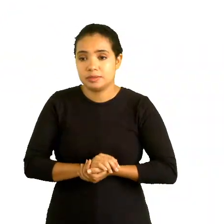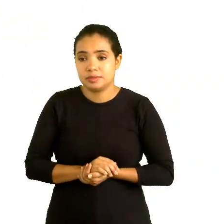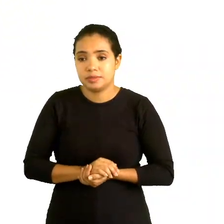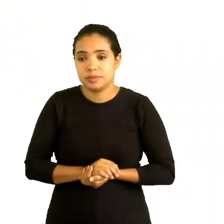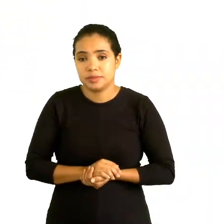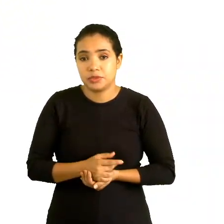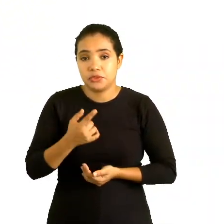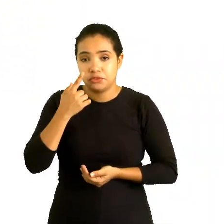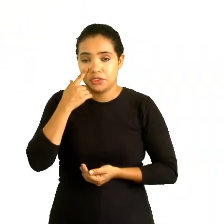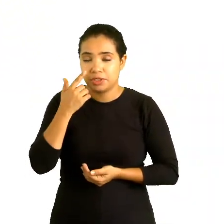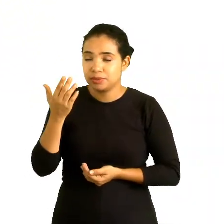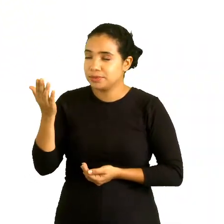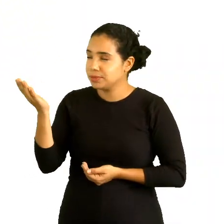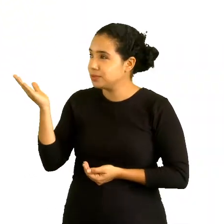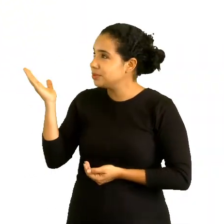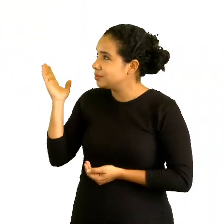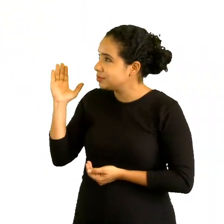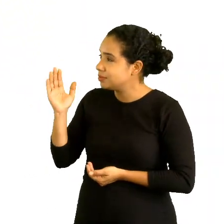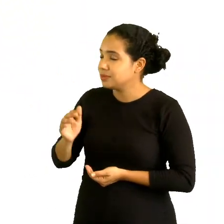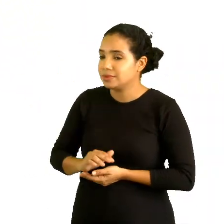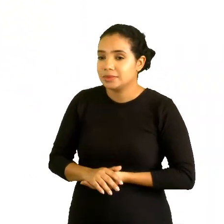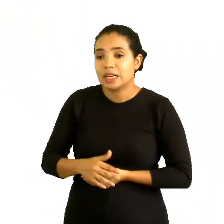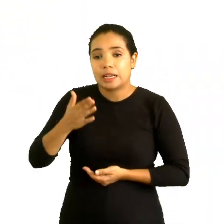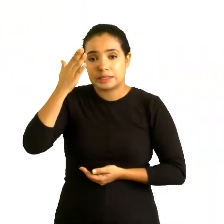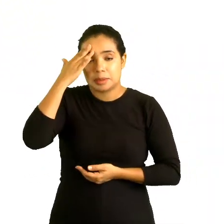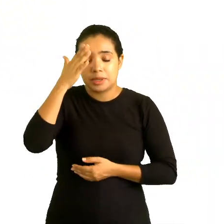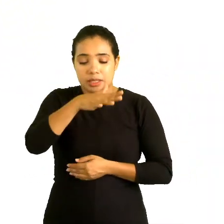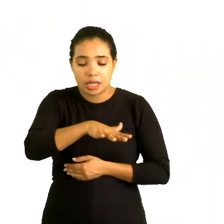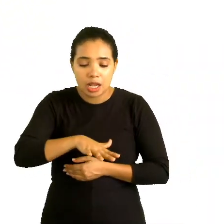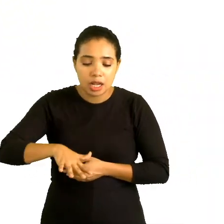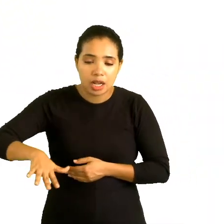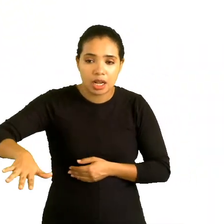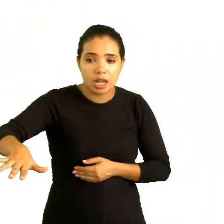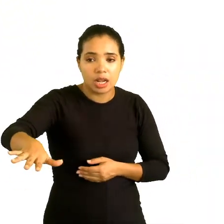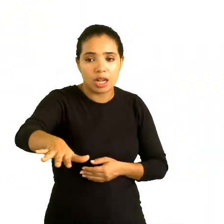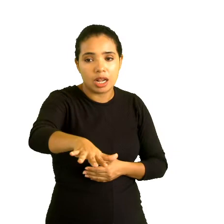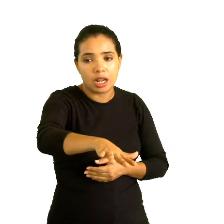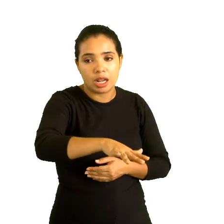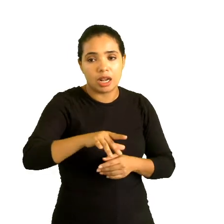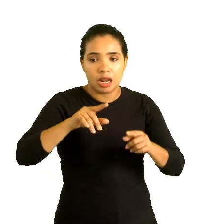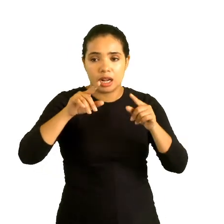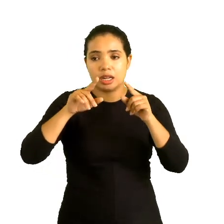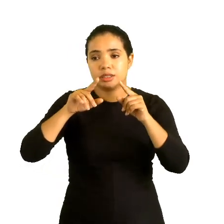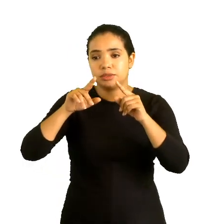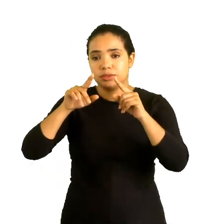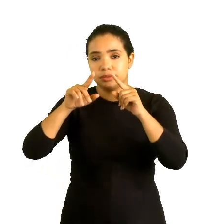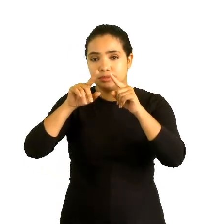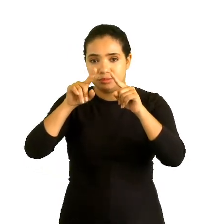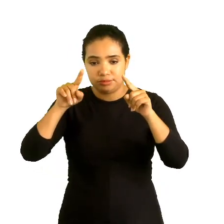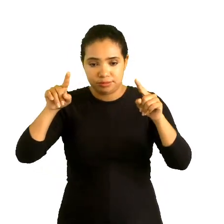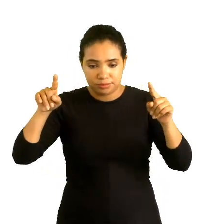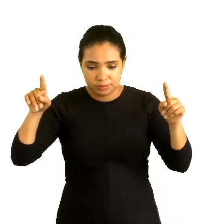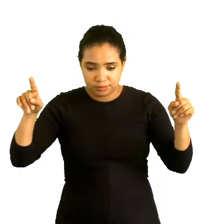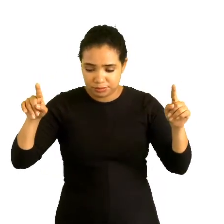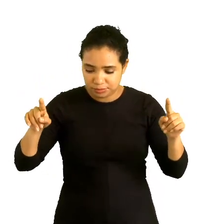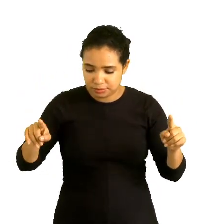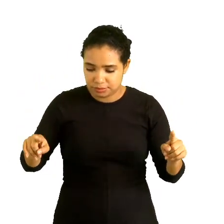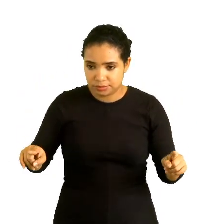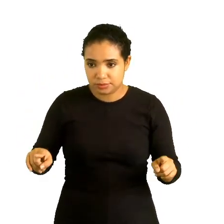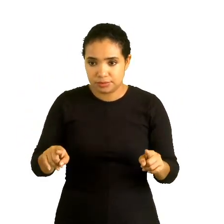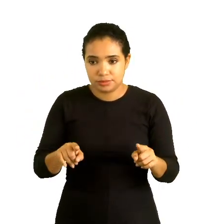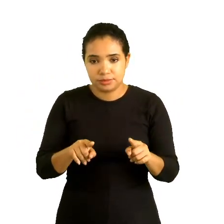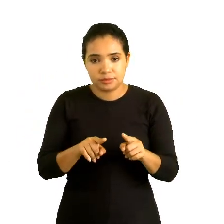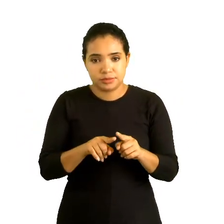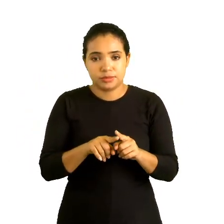Vejam. Sabendo que a área do nosso retângulo, sabendo que a área do retângulo abaixo